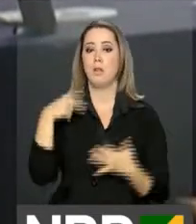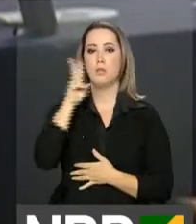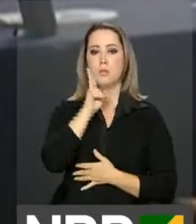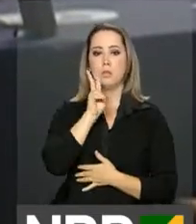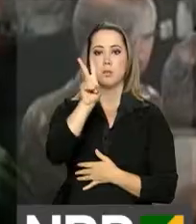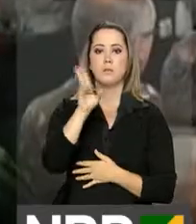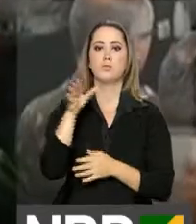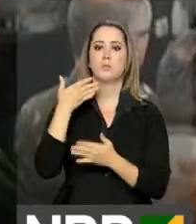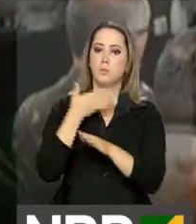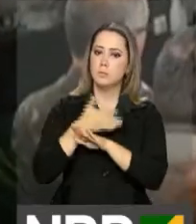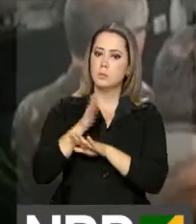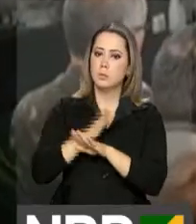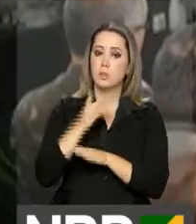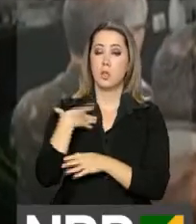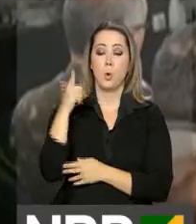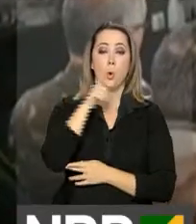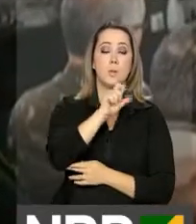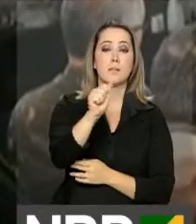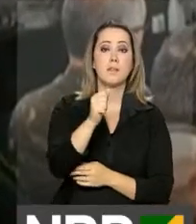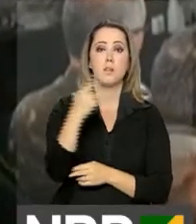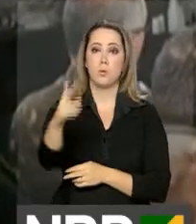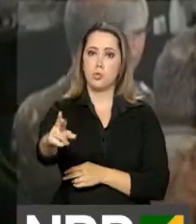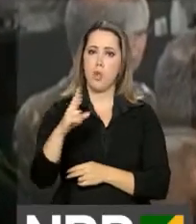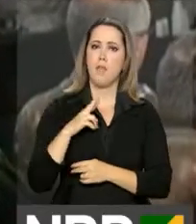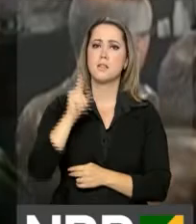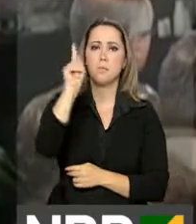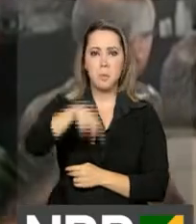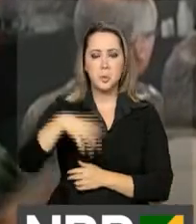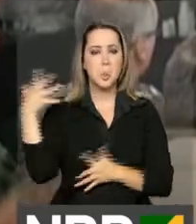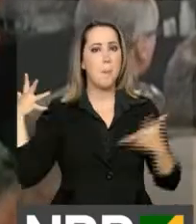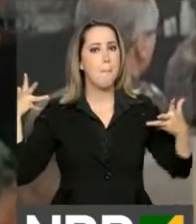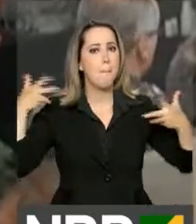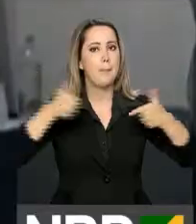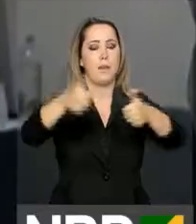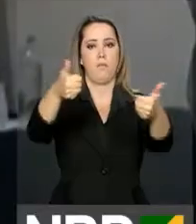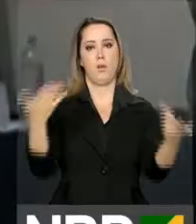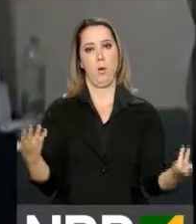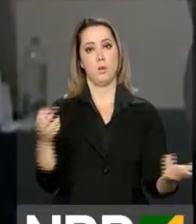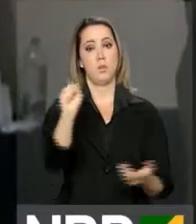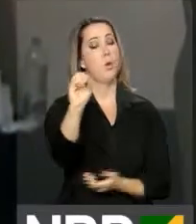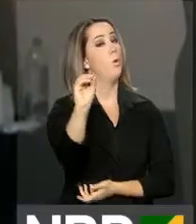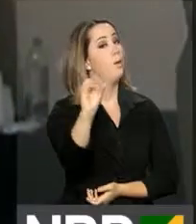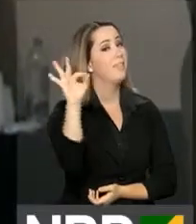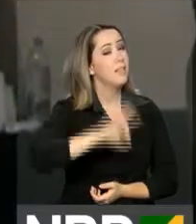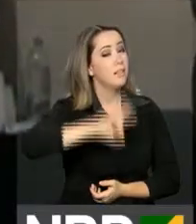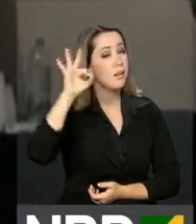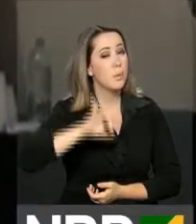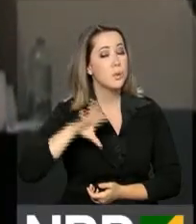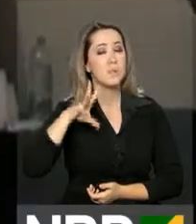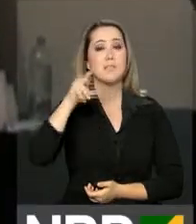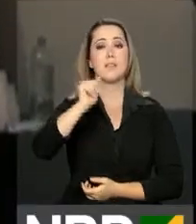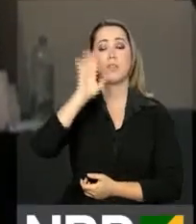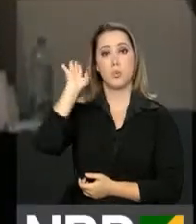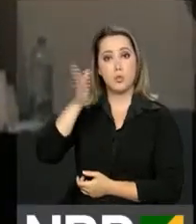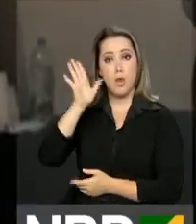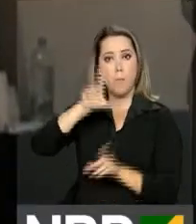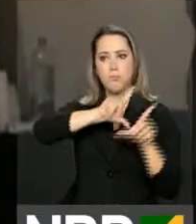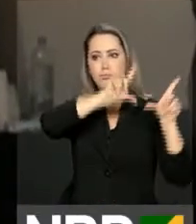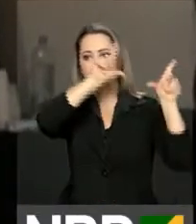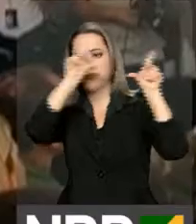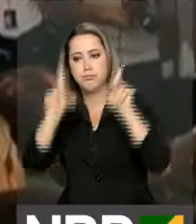estamos conseguindo de resultados é fantástico. Para ter uma ideia, 80% foi a queda